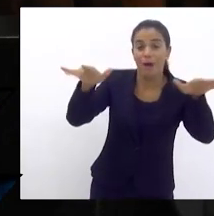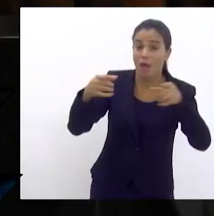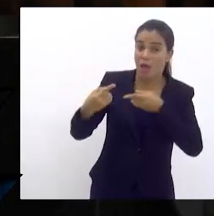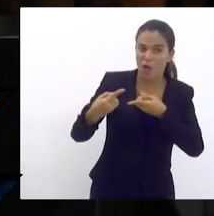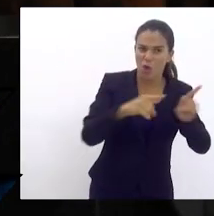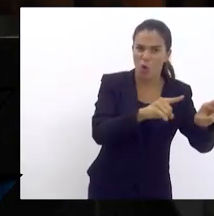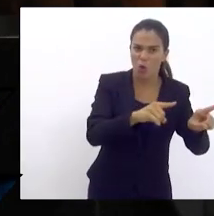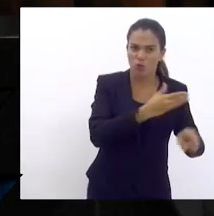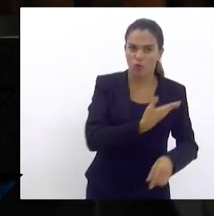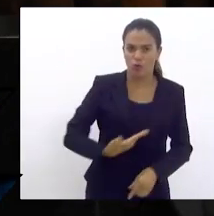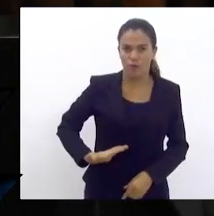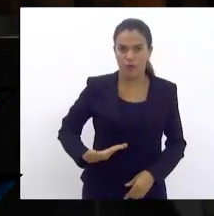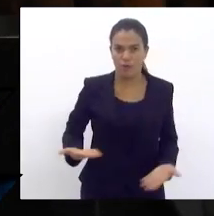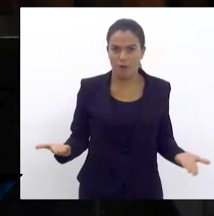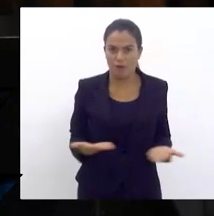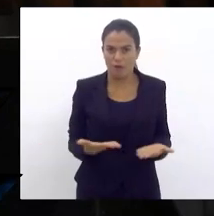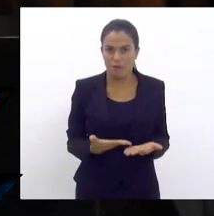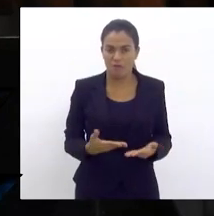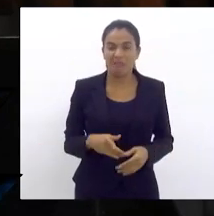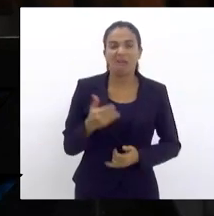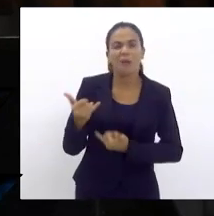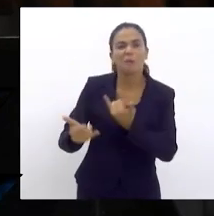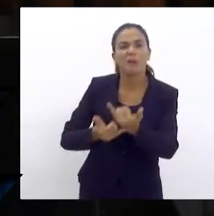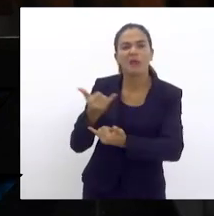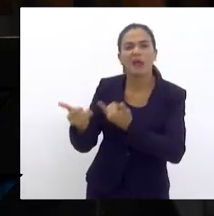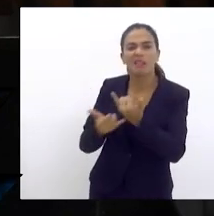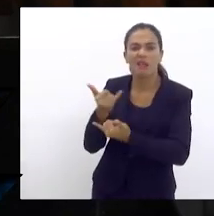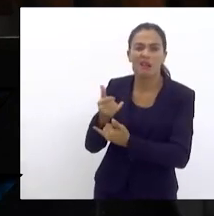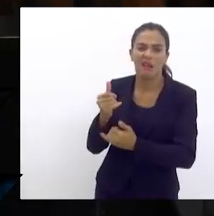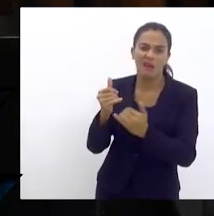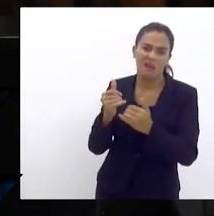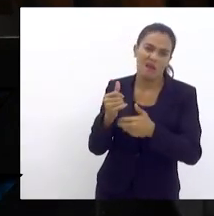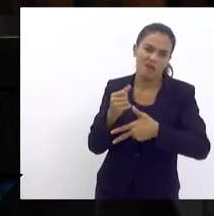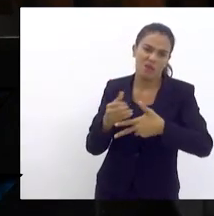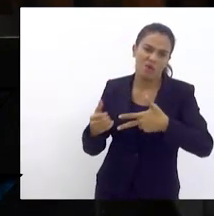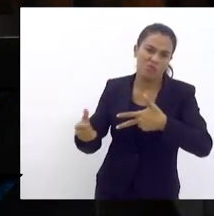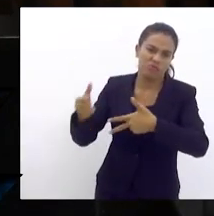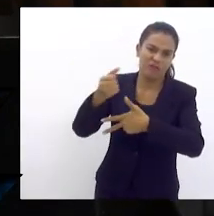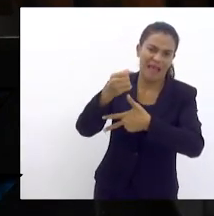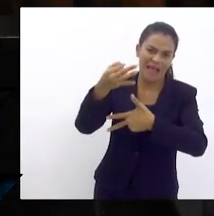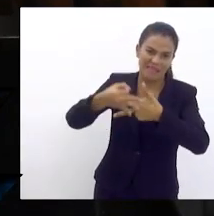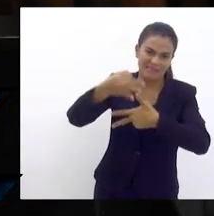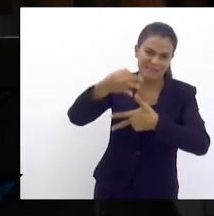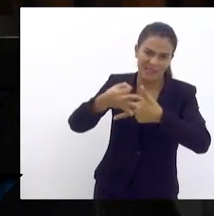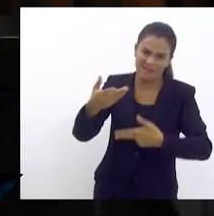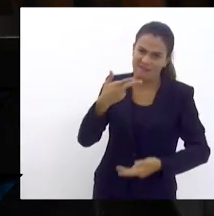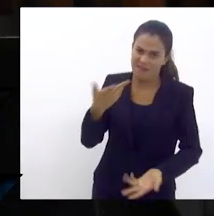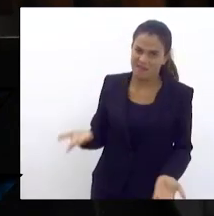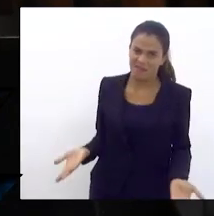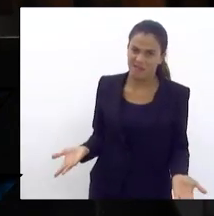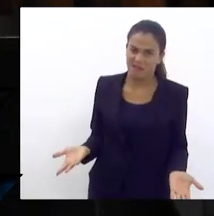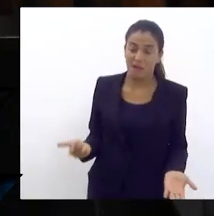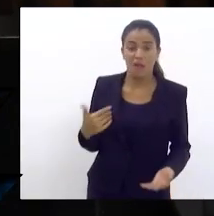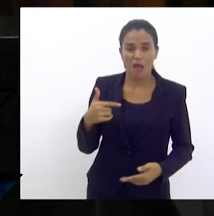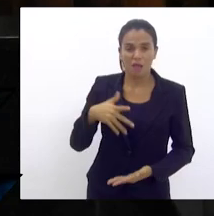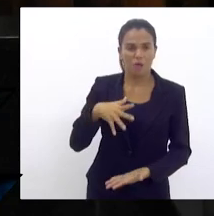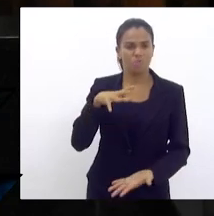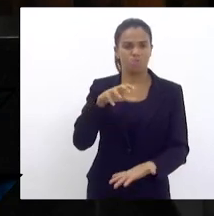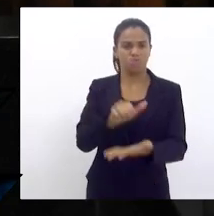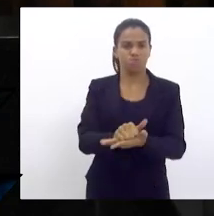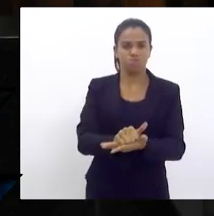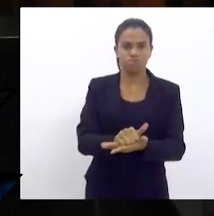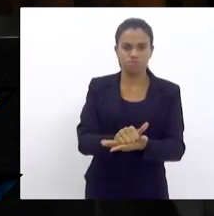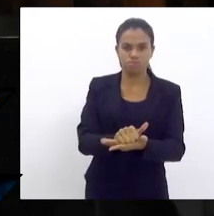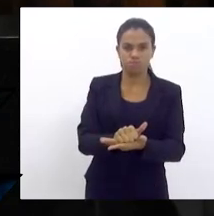atual, e contra essa brincadeira que a STF está fazendo de mandar nas pessoas. Então, deixo aqui registrado.